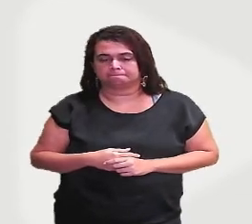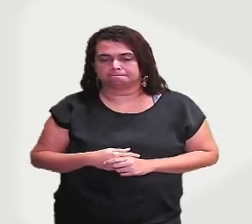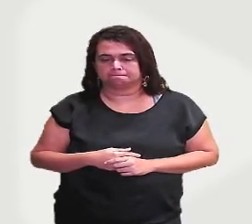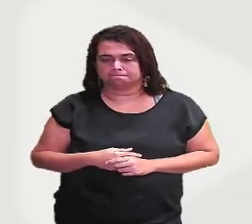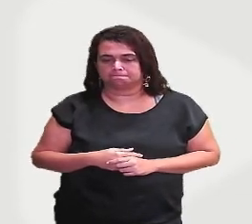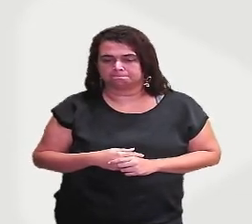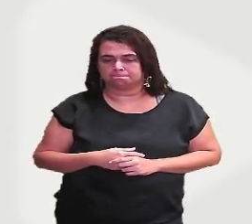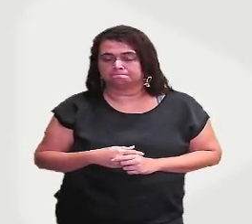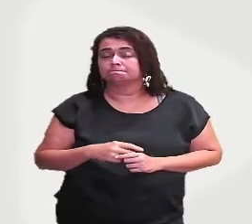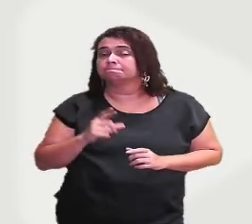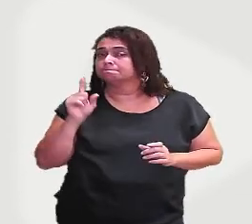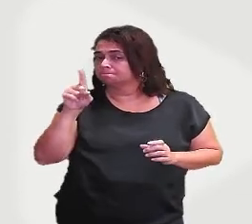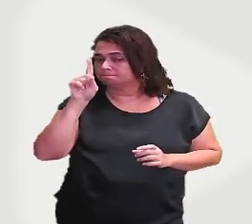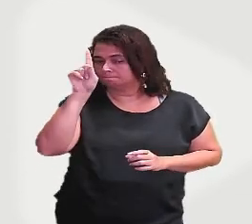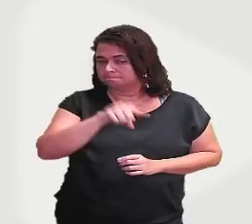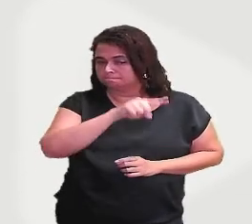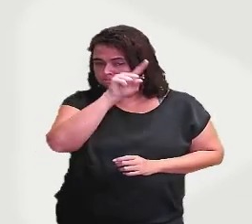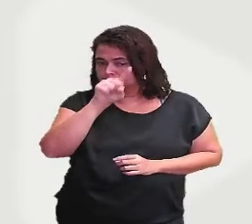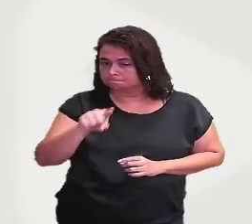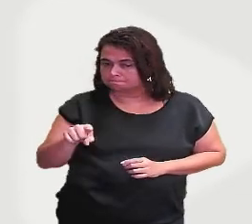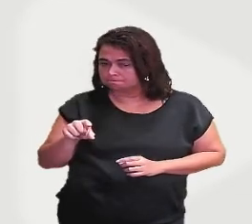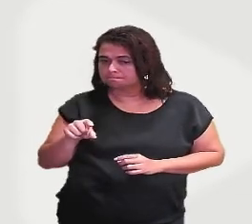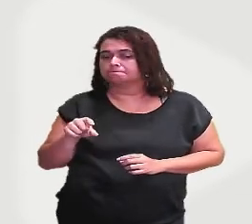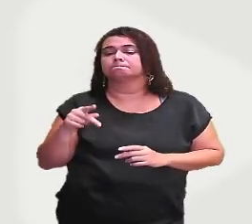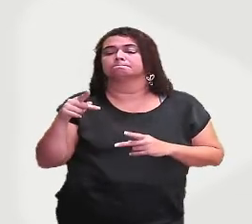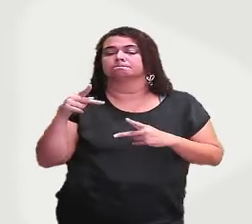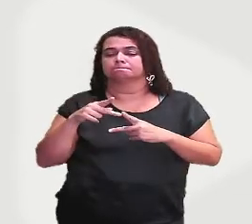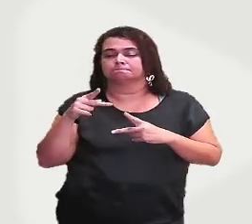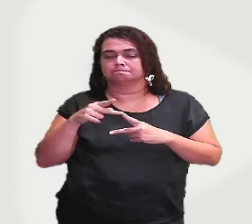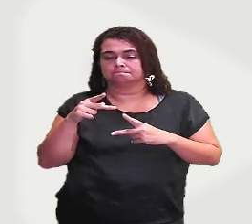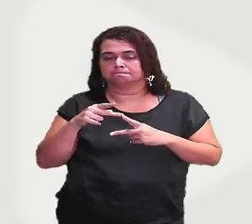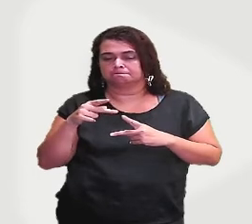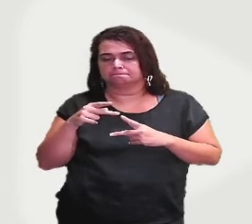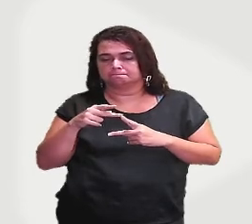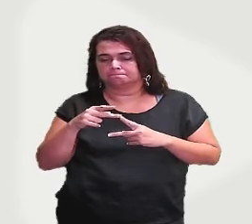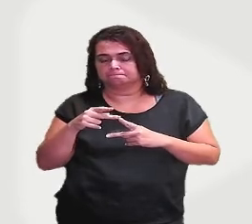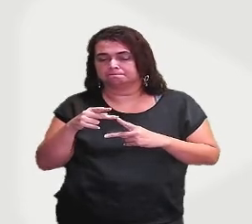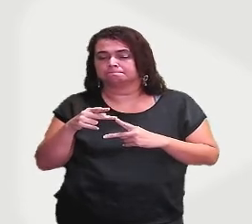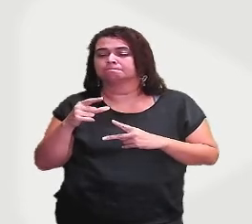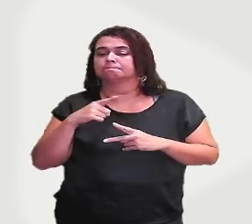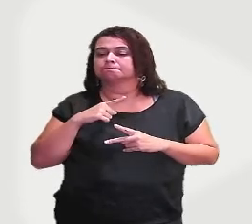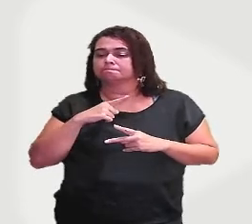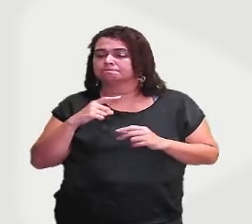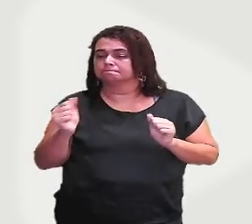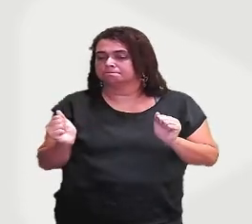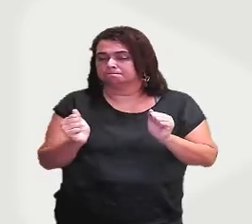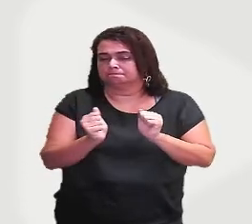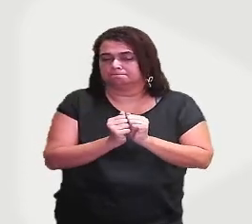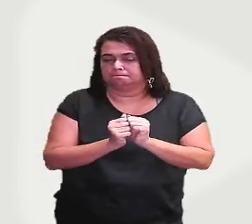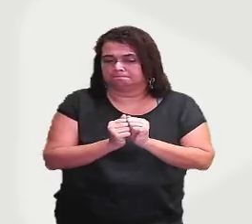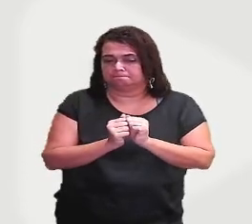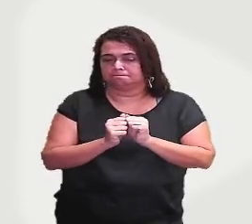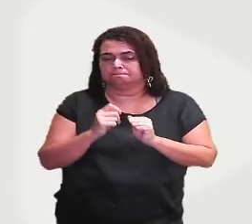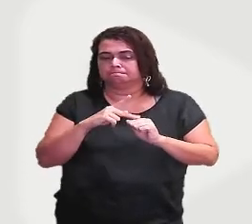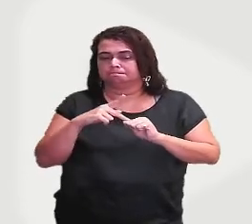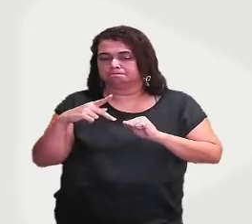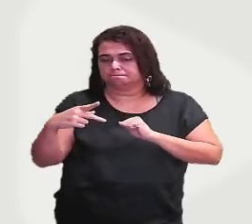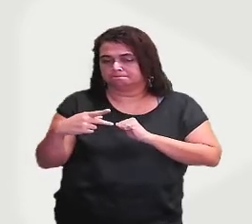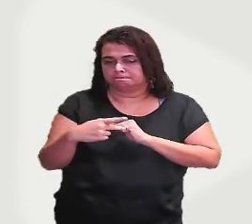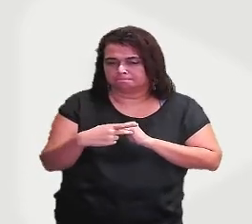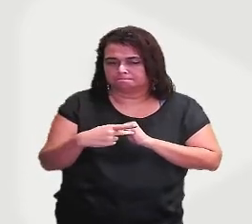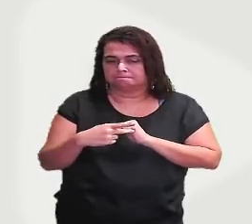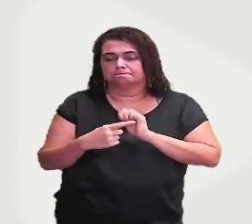A sinal é alternativa, em que ocorre uma preposição combinada com o pronome demonstrativo, né? Então, demonstrativo,